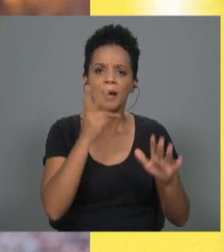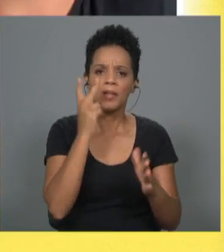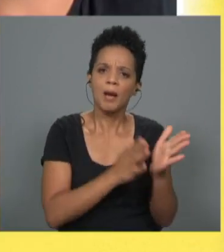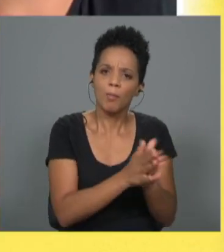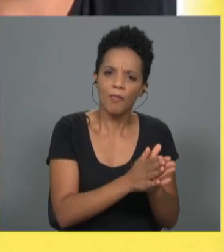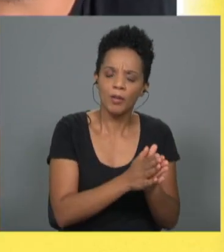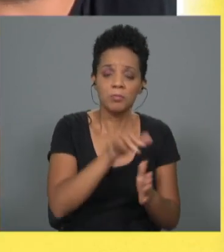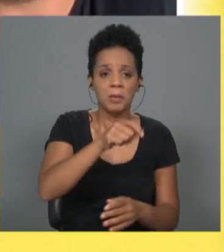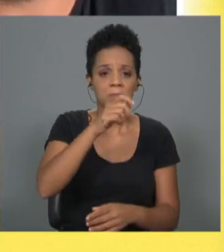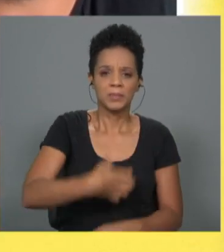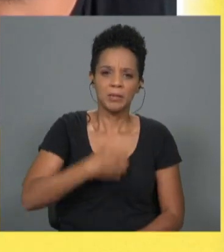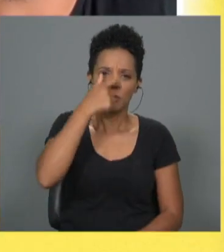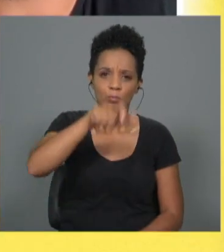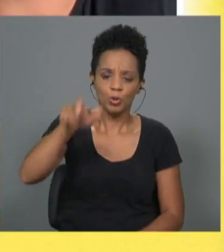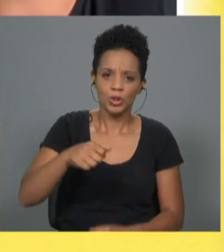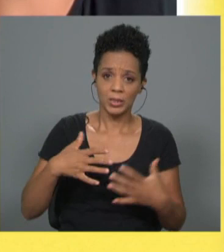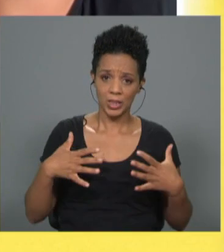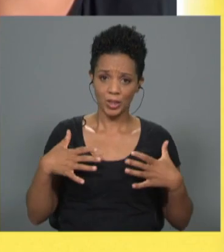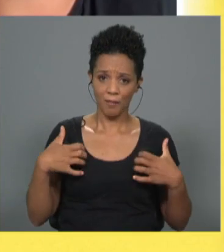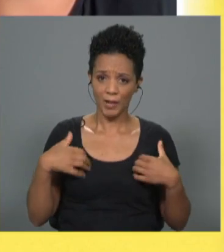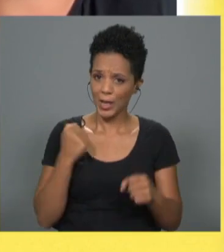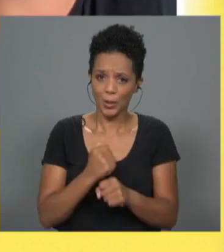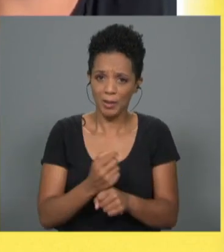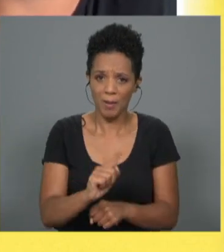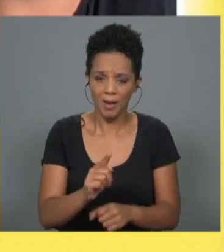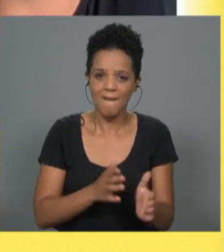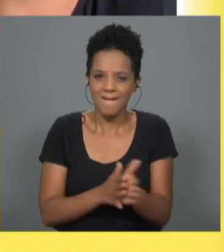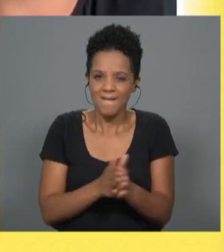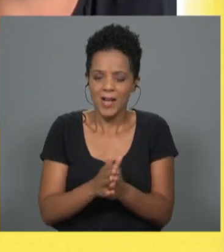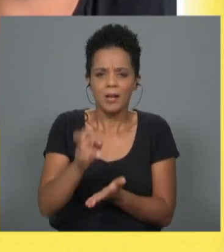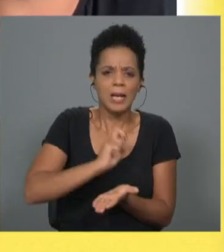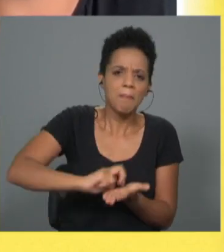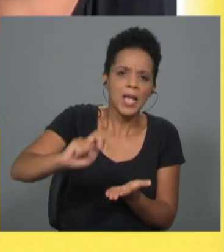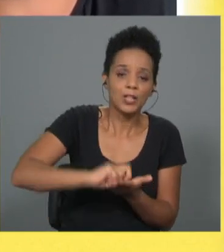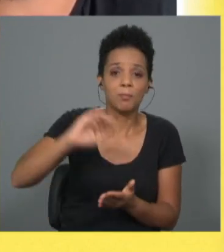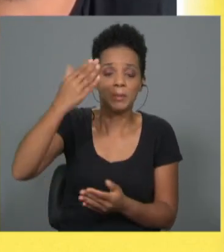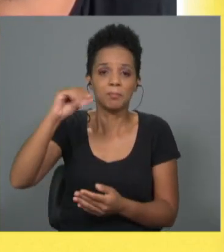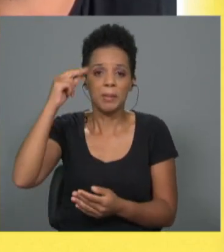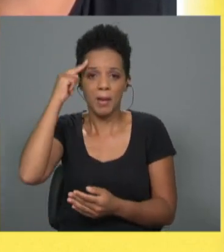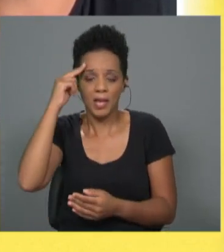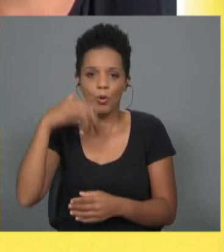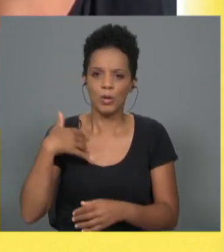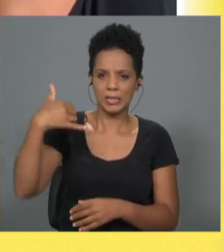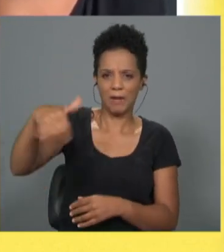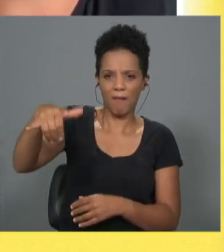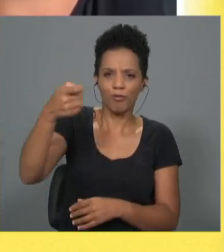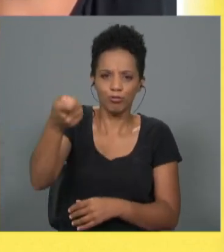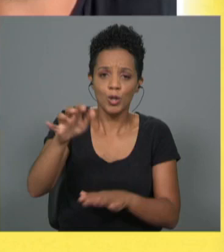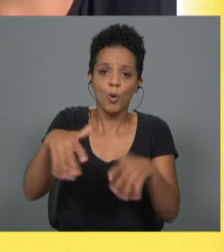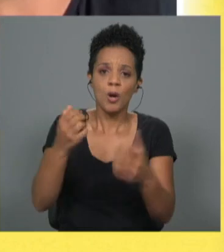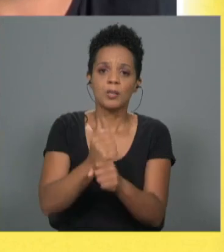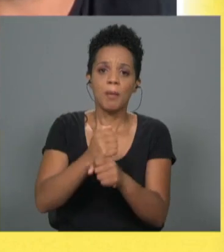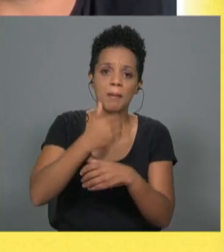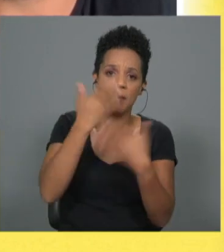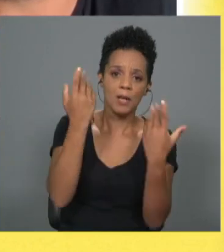Também sentimos que há muita gente que não trabalha à sexta-feira e que aproveita à sexta-feira para fazer caminhadas, principalmente na Madeira, ou para surfar mais um pouco, ou que só trabalham de